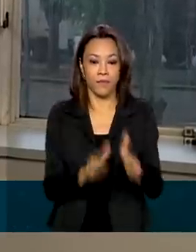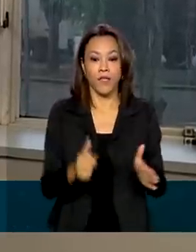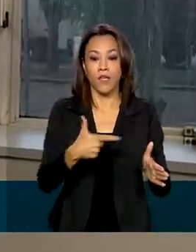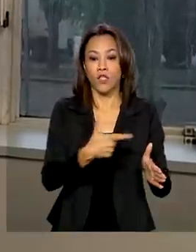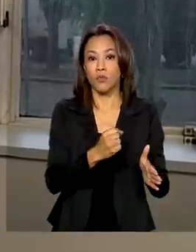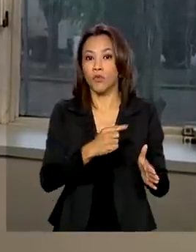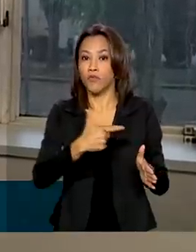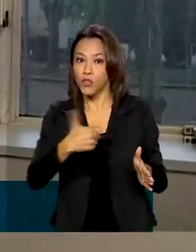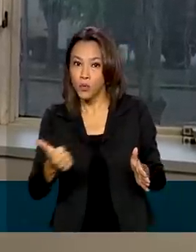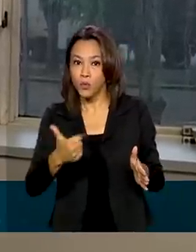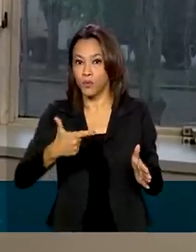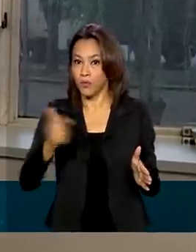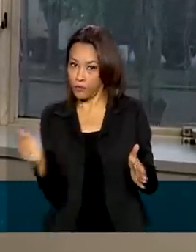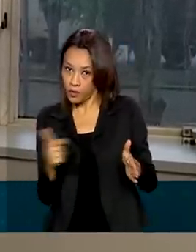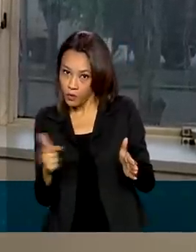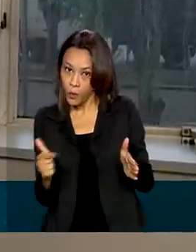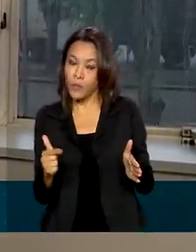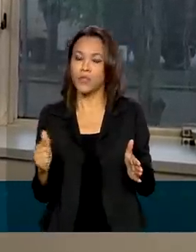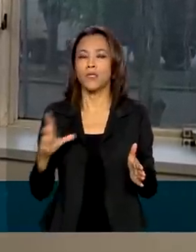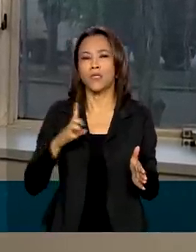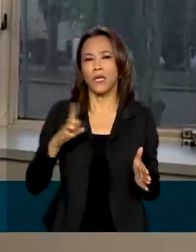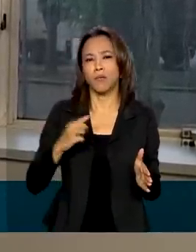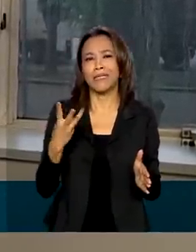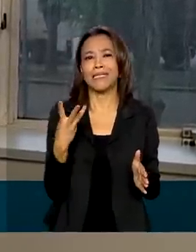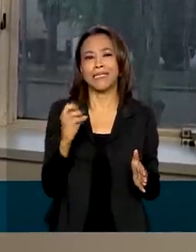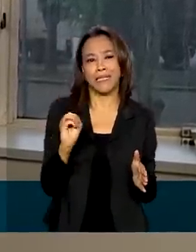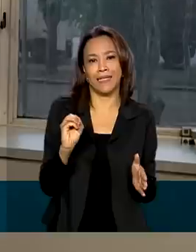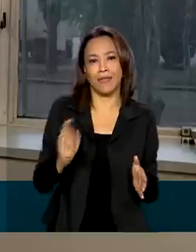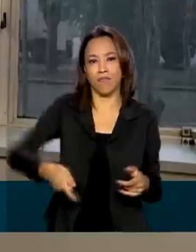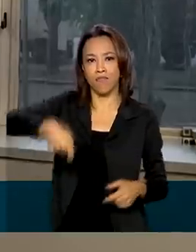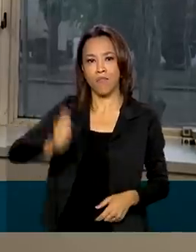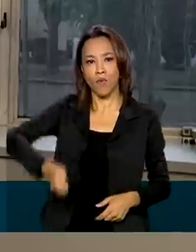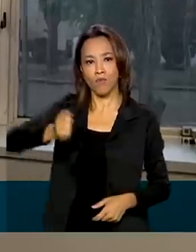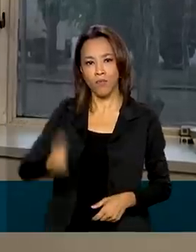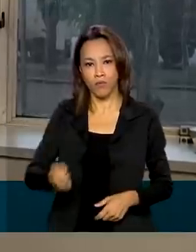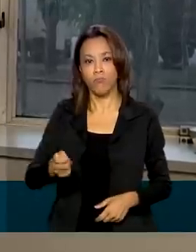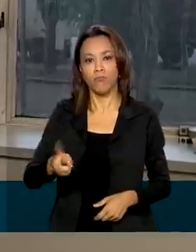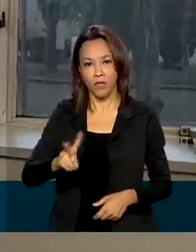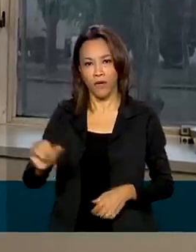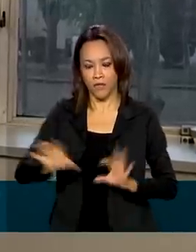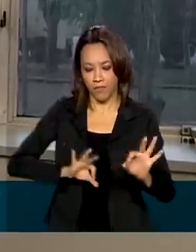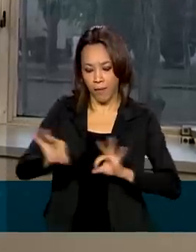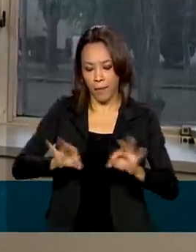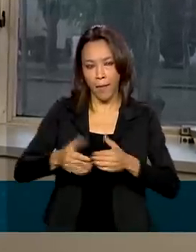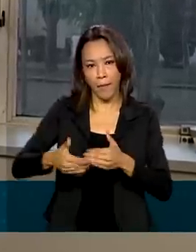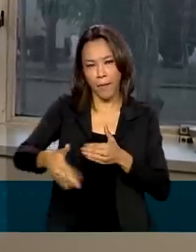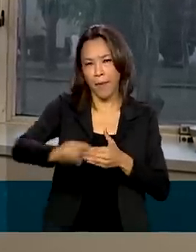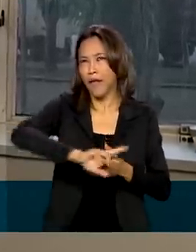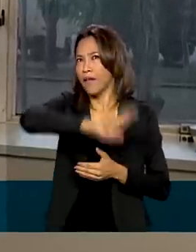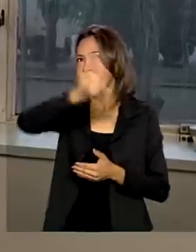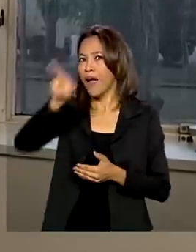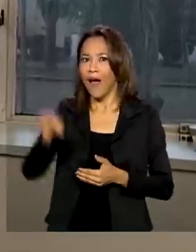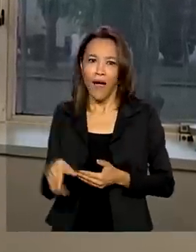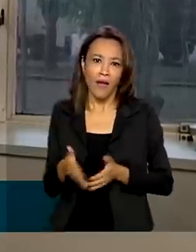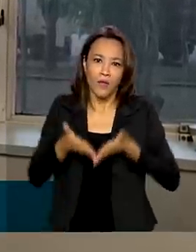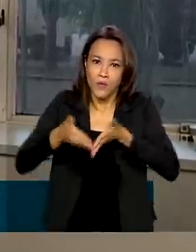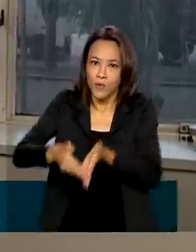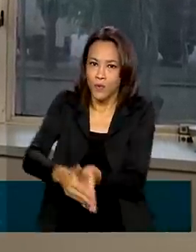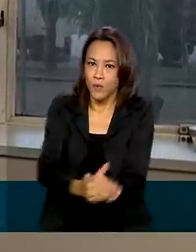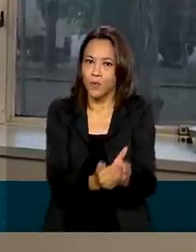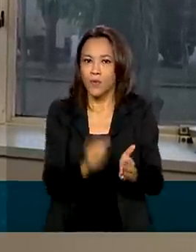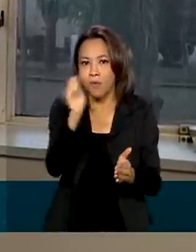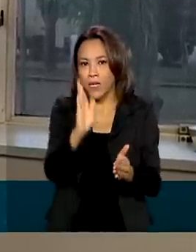2022, nós temos algo em torno de 30 leilões a serem realizados nos diversos portos do país. E temos uma